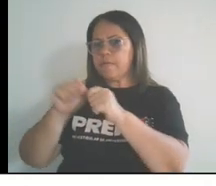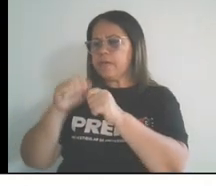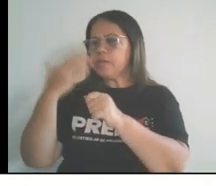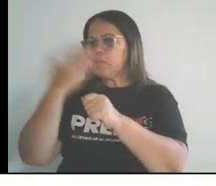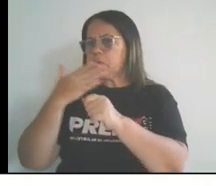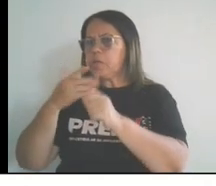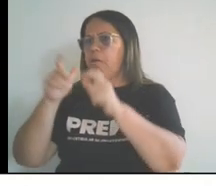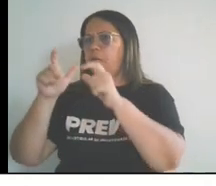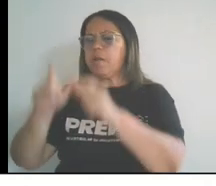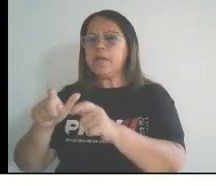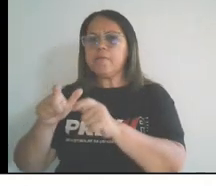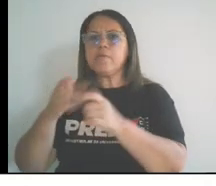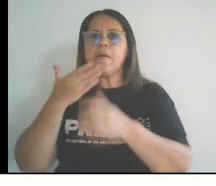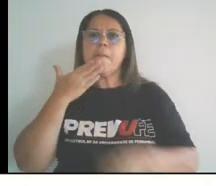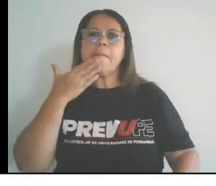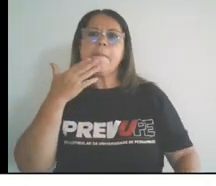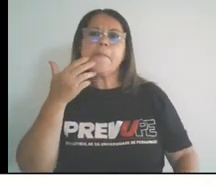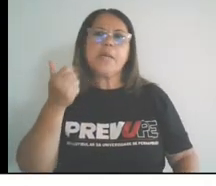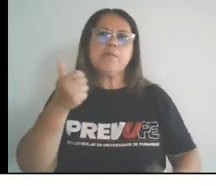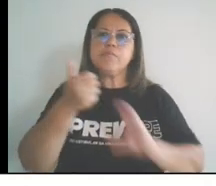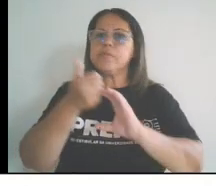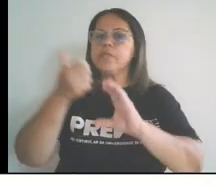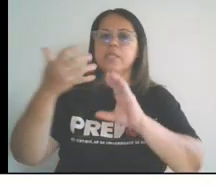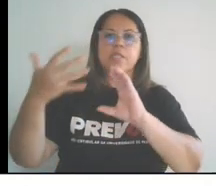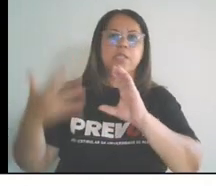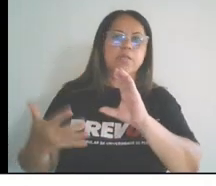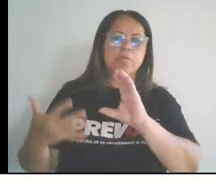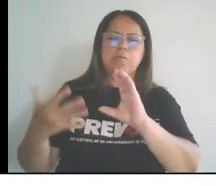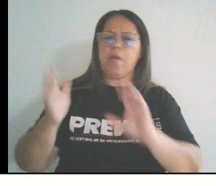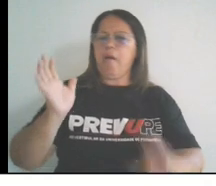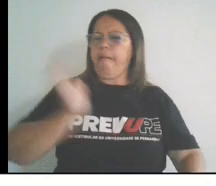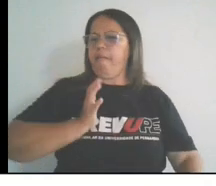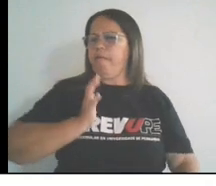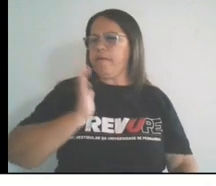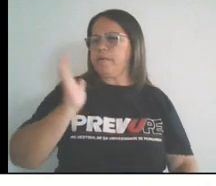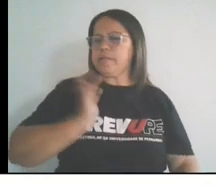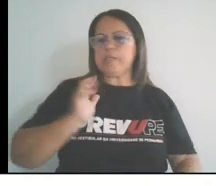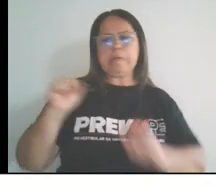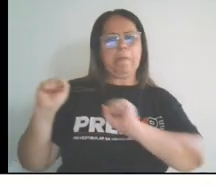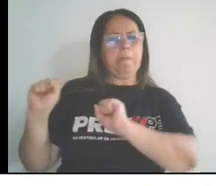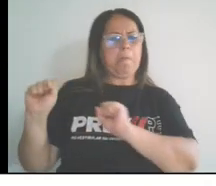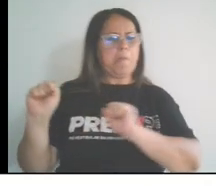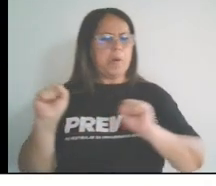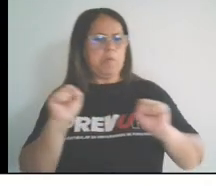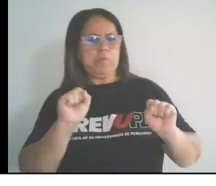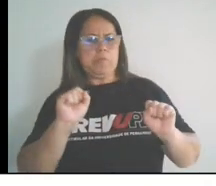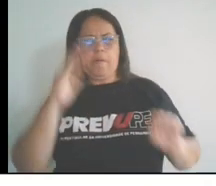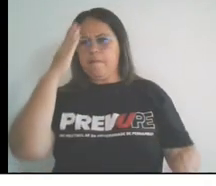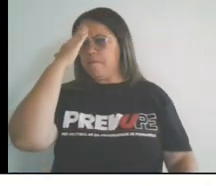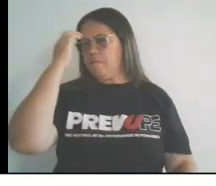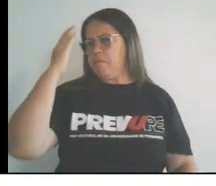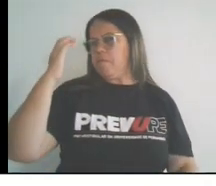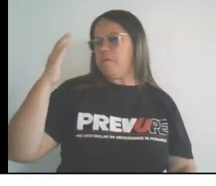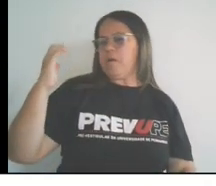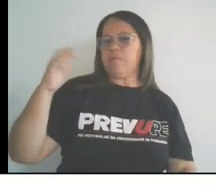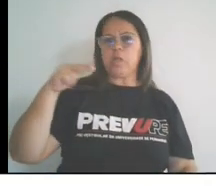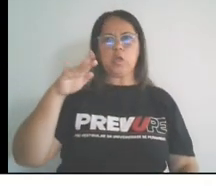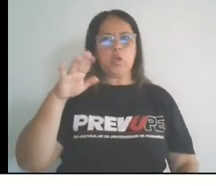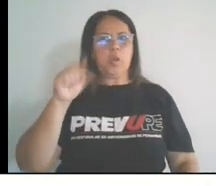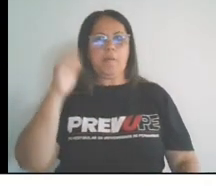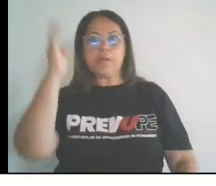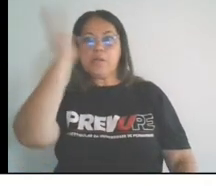caracterizava as condições de riqueza, poder, prestígio e nobreza no Brasil colonial.